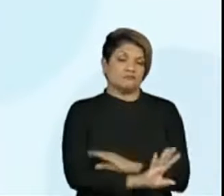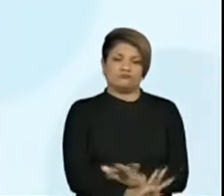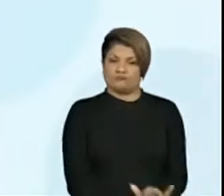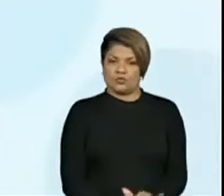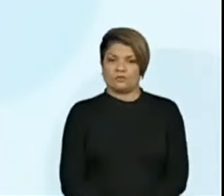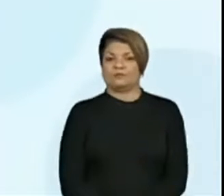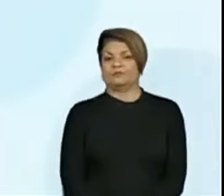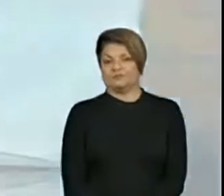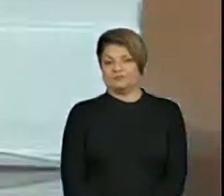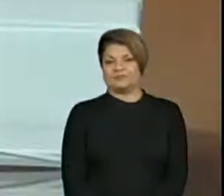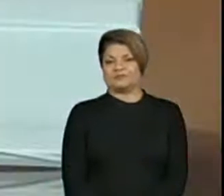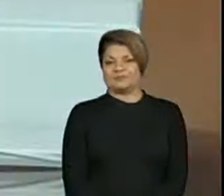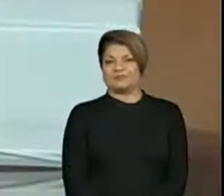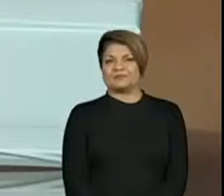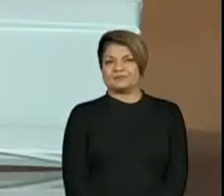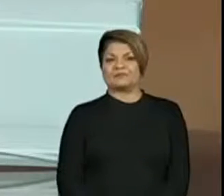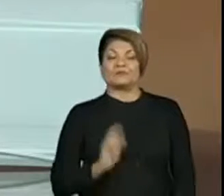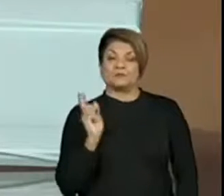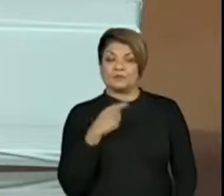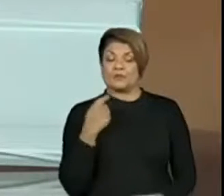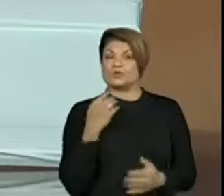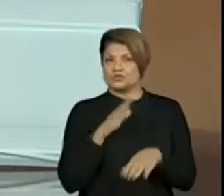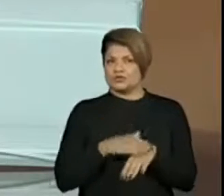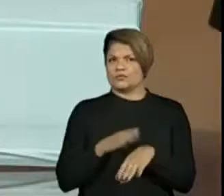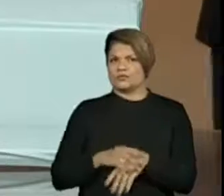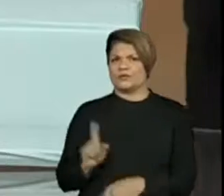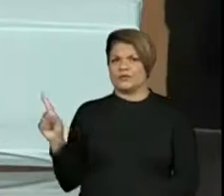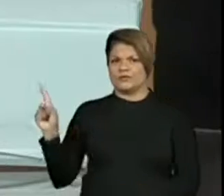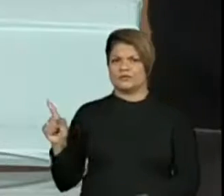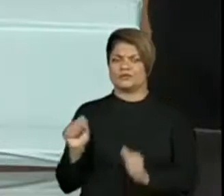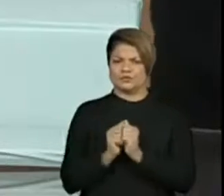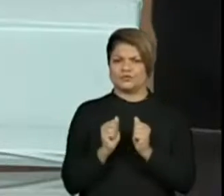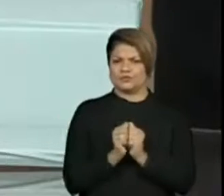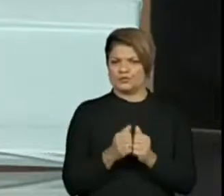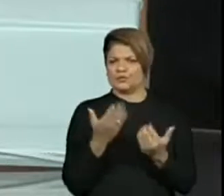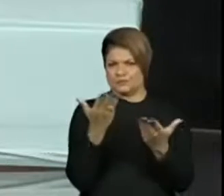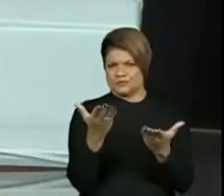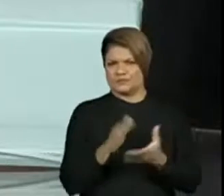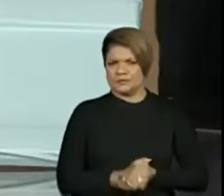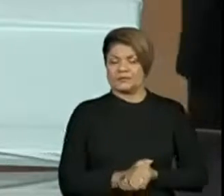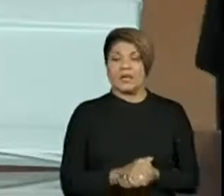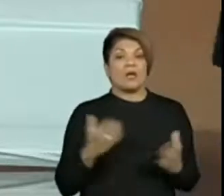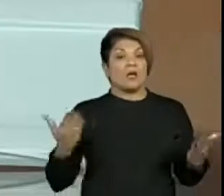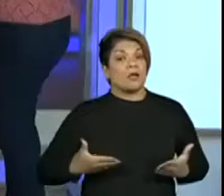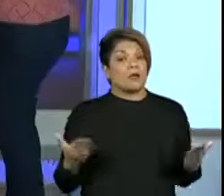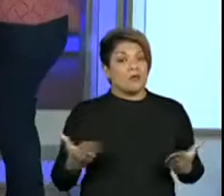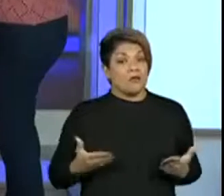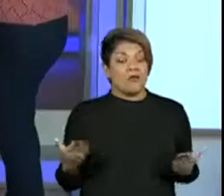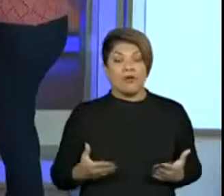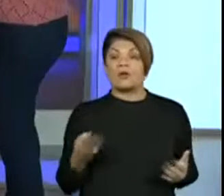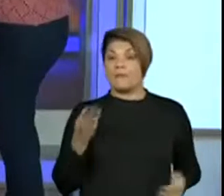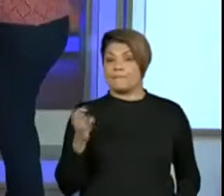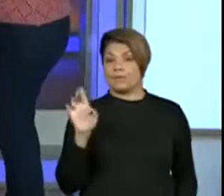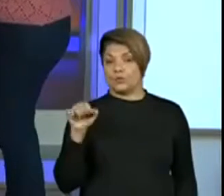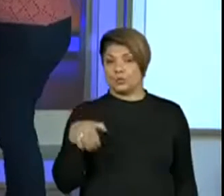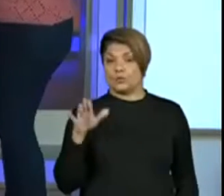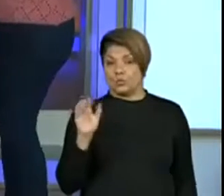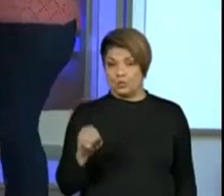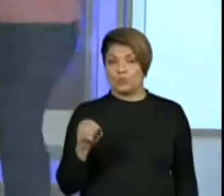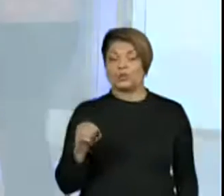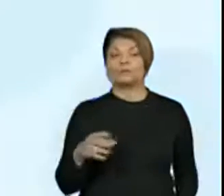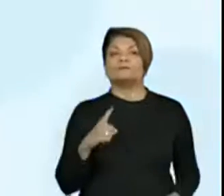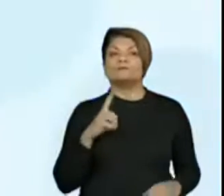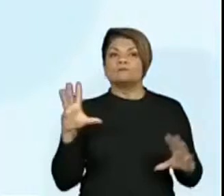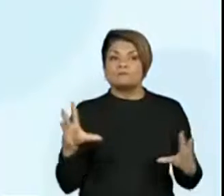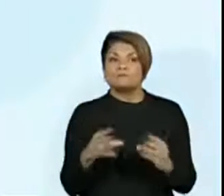Foi justamente o que nós fizemos aqui junto com vocês. Certo? Então vamos agora, olha. Olha, o Bruno, ele montou